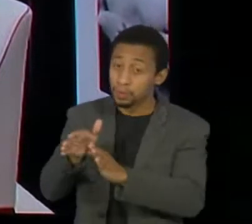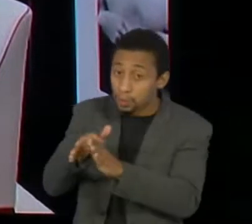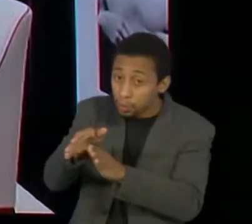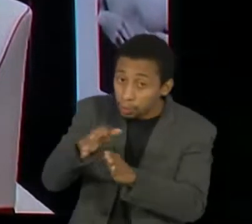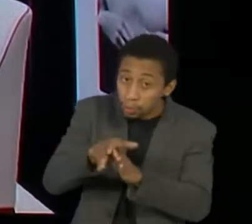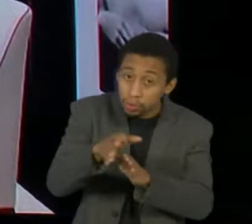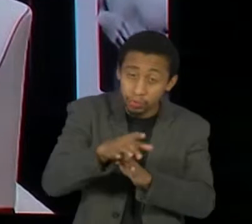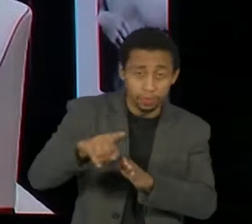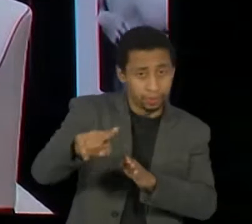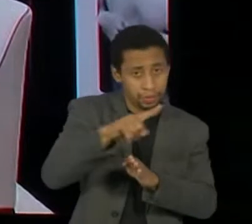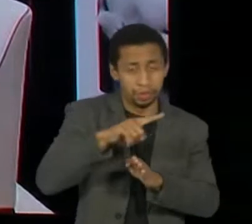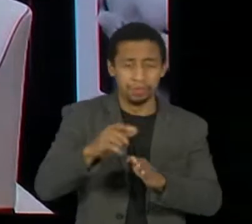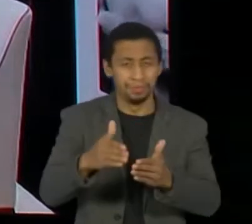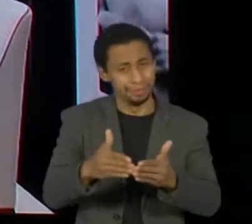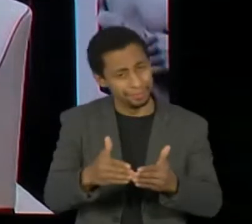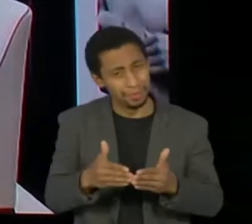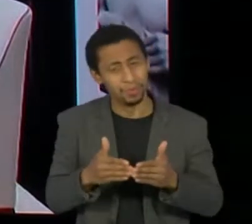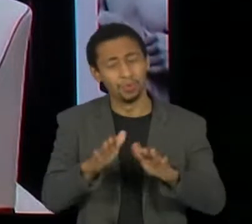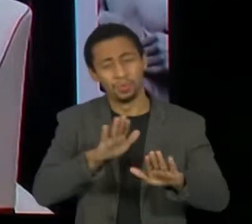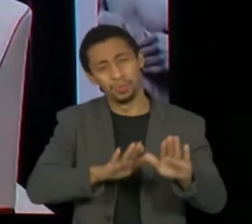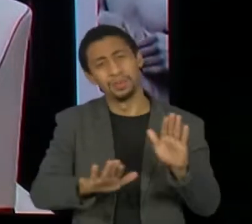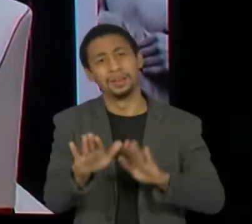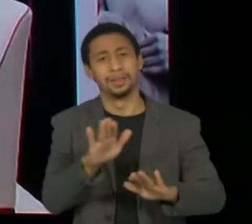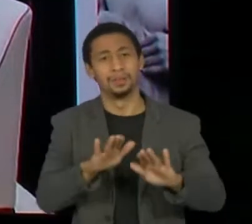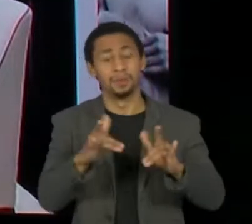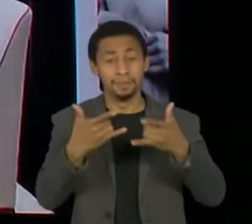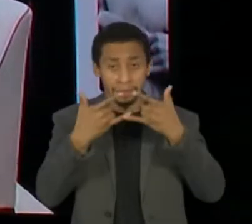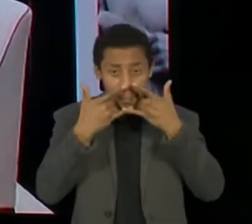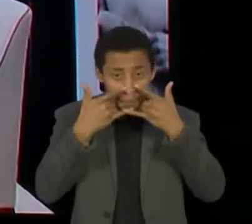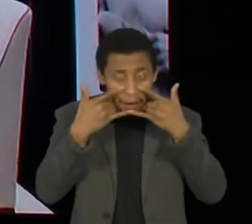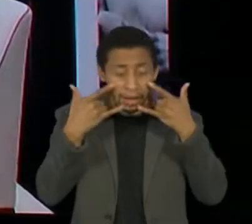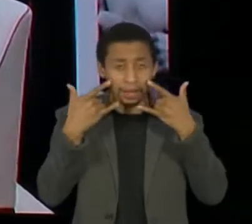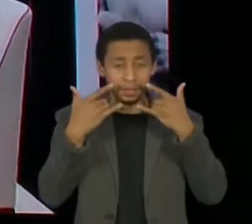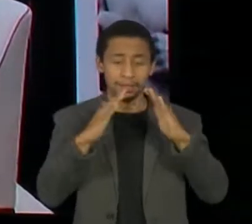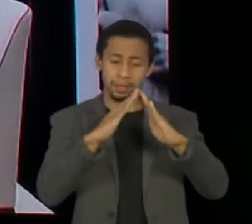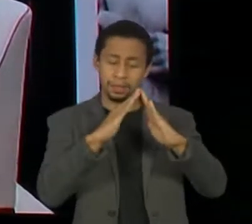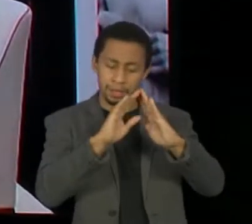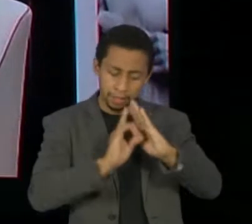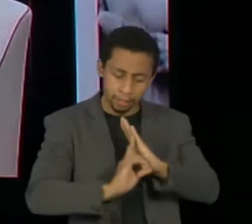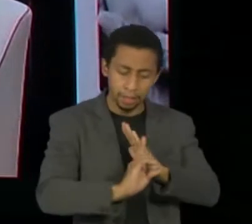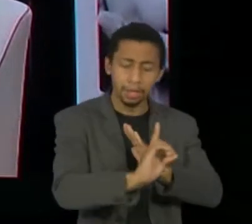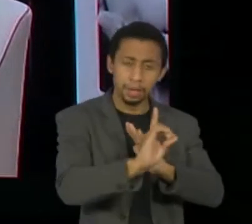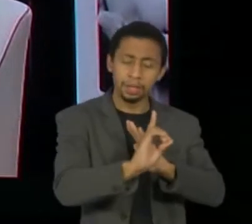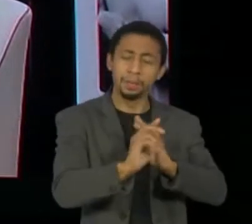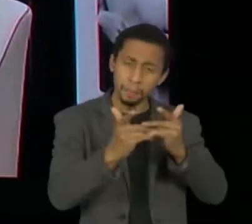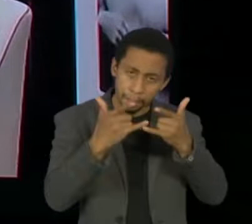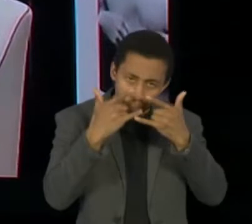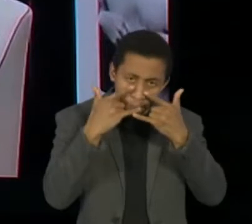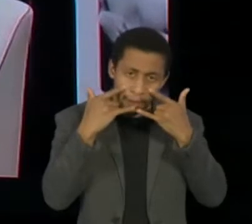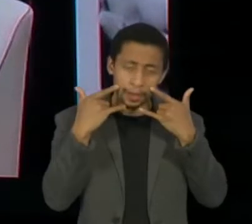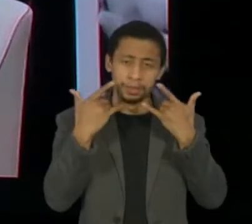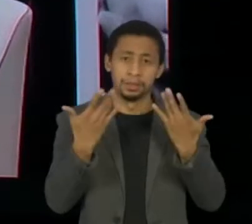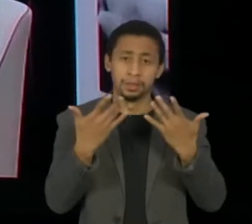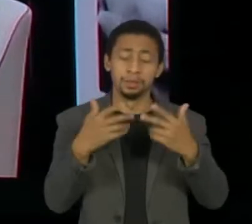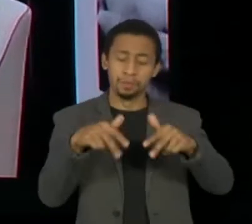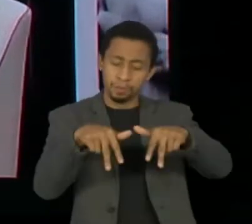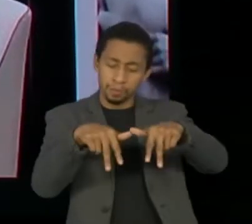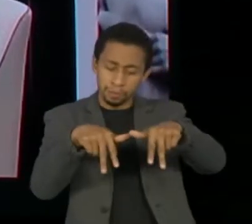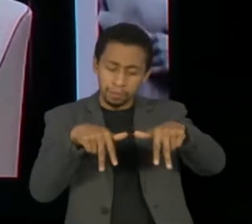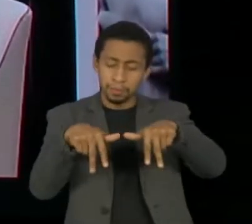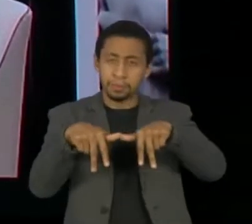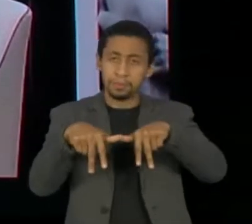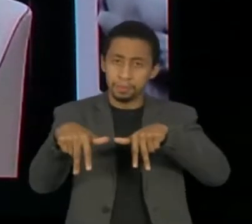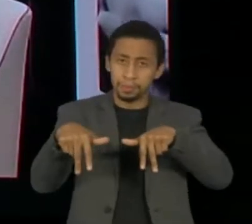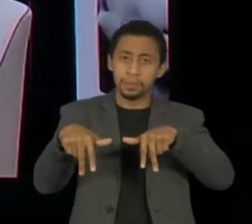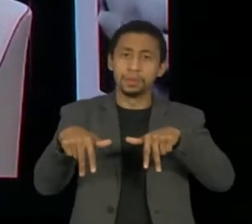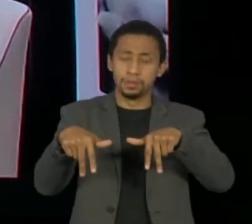que, por favor, tomem cuidado, usem máscaras ao saírem de suas casas, façam o afastamento social